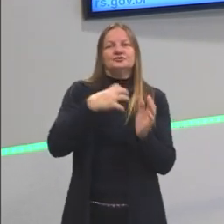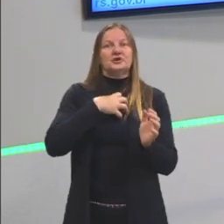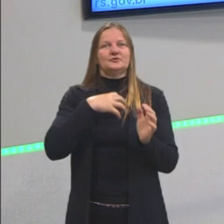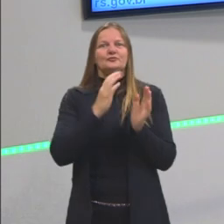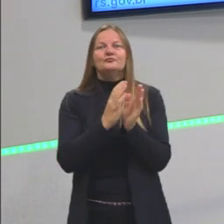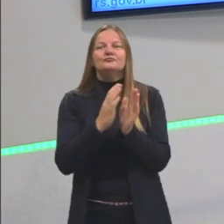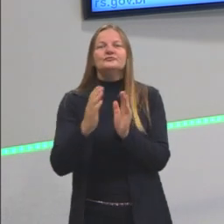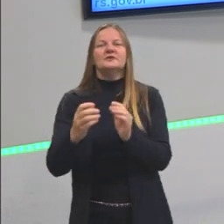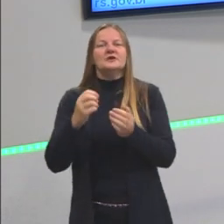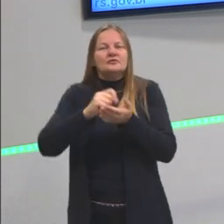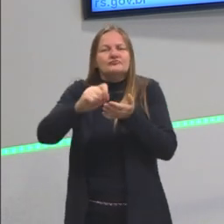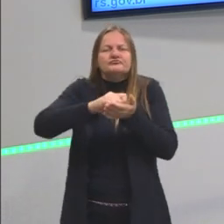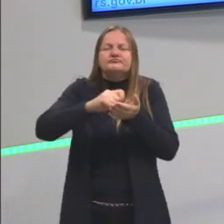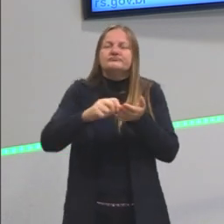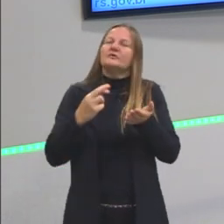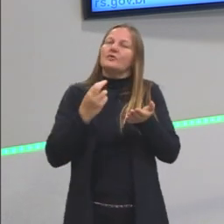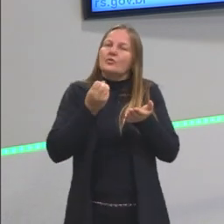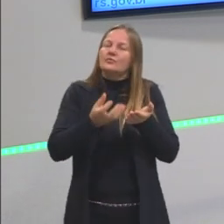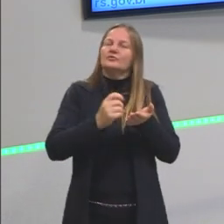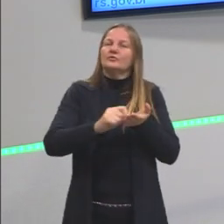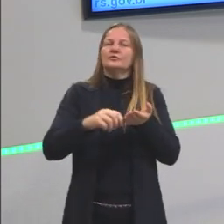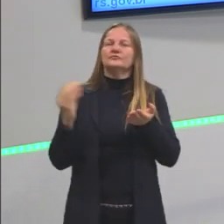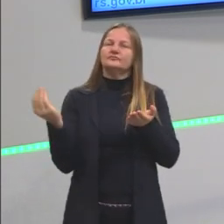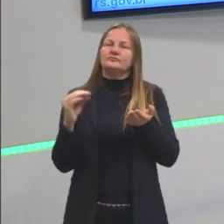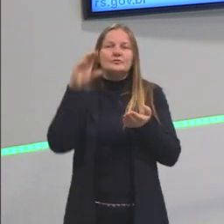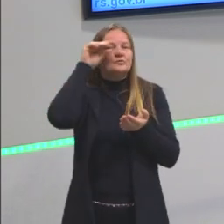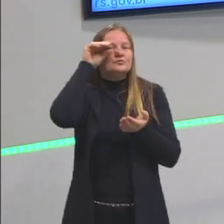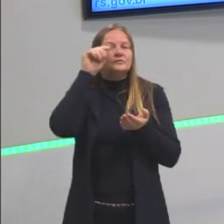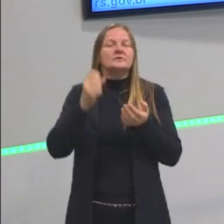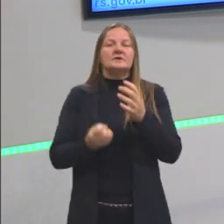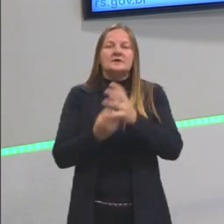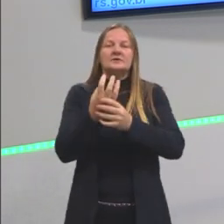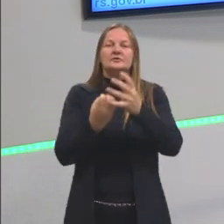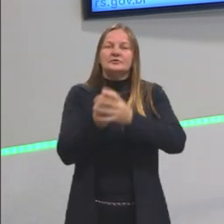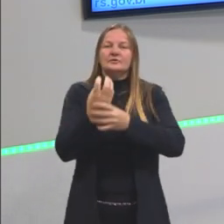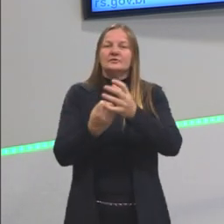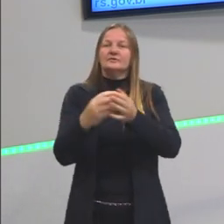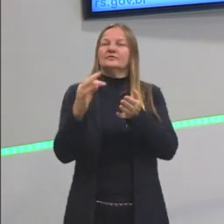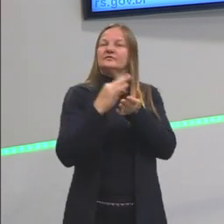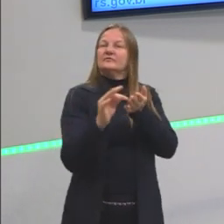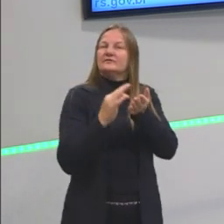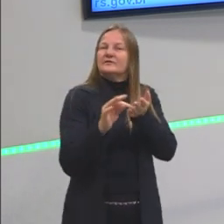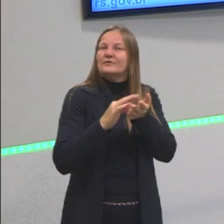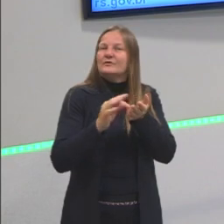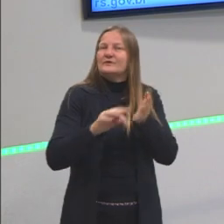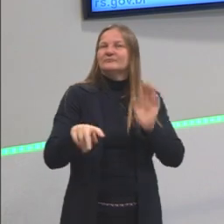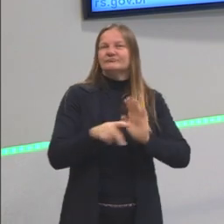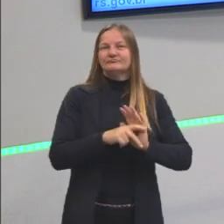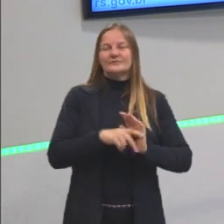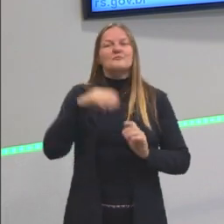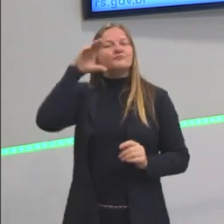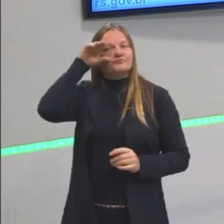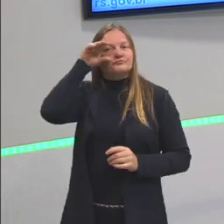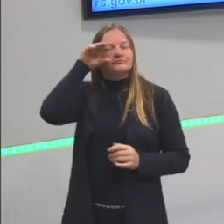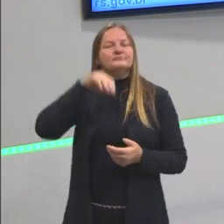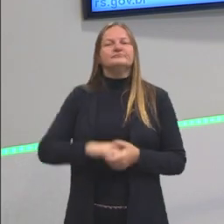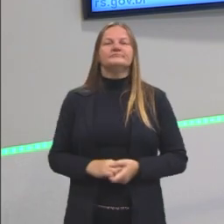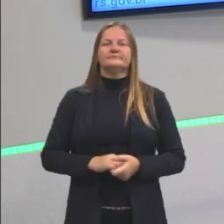foi lá, relatou, enfim. E depois foi se criando teorias em cima disso, das observações.